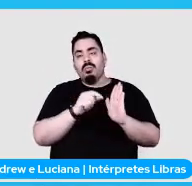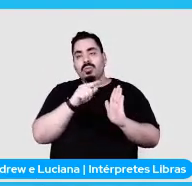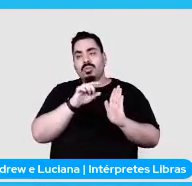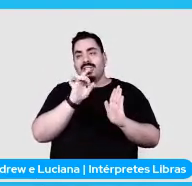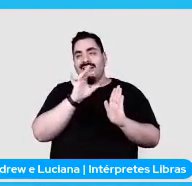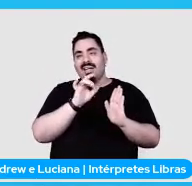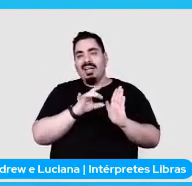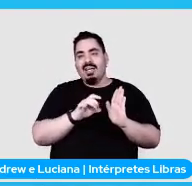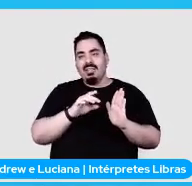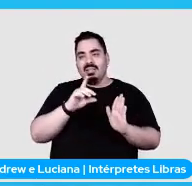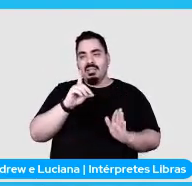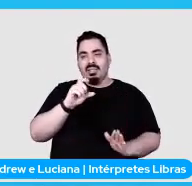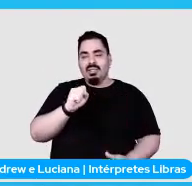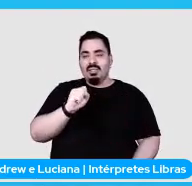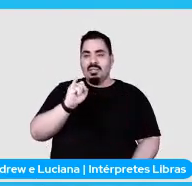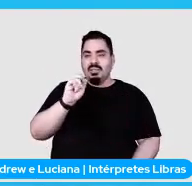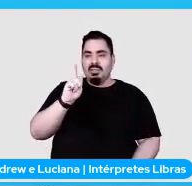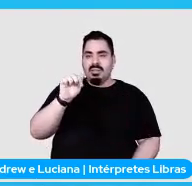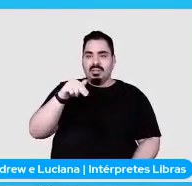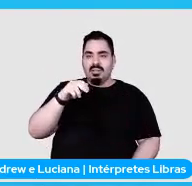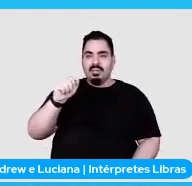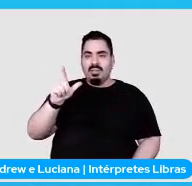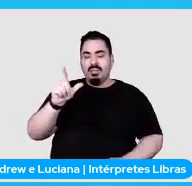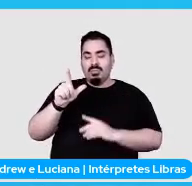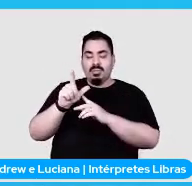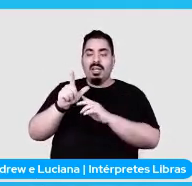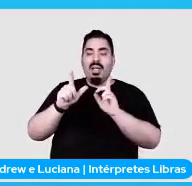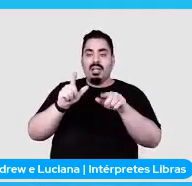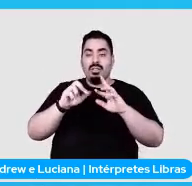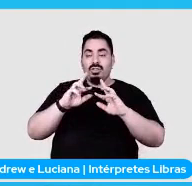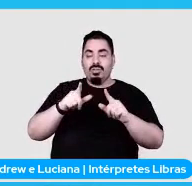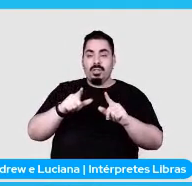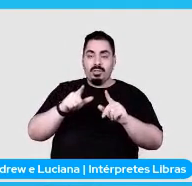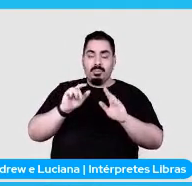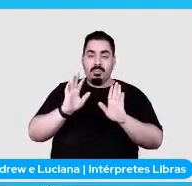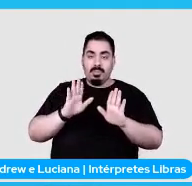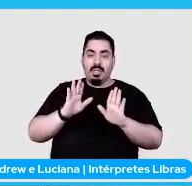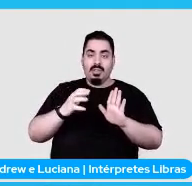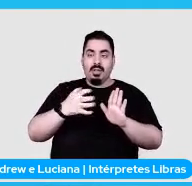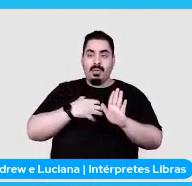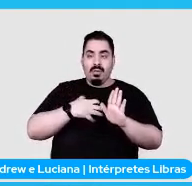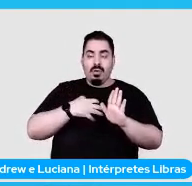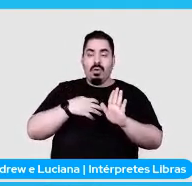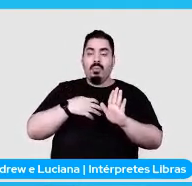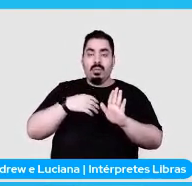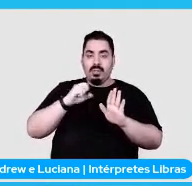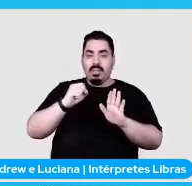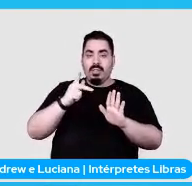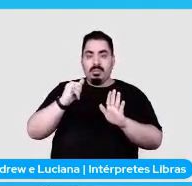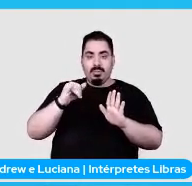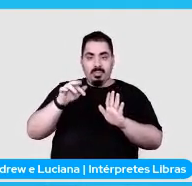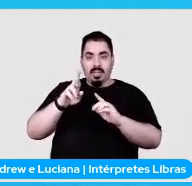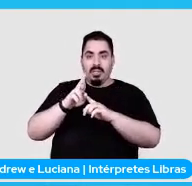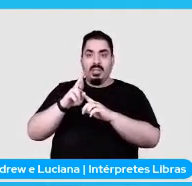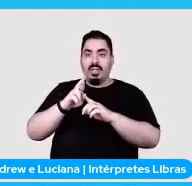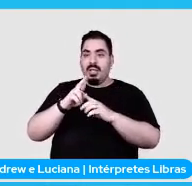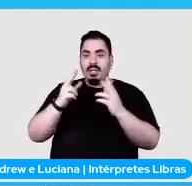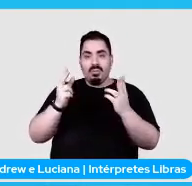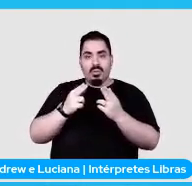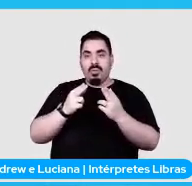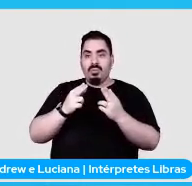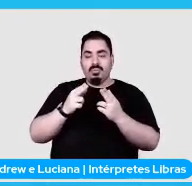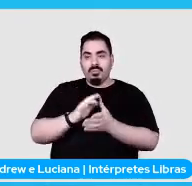eles são diferentes, mas a forma que tu assinala ele a spider é a mesma, sobrescrevendo o frontcrawler e